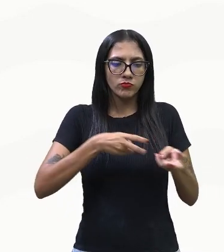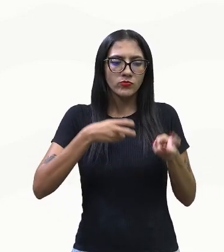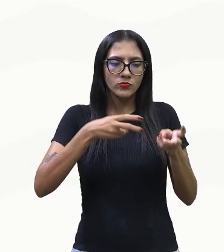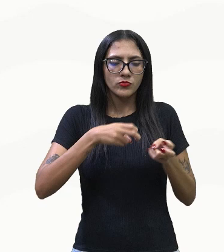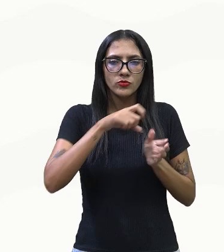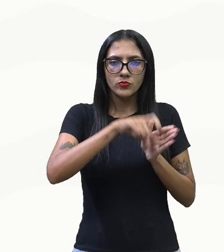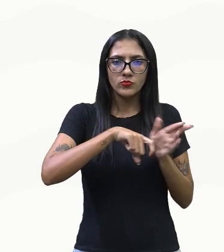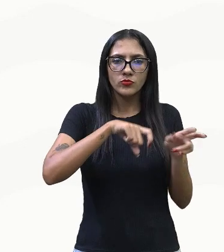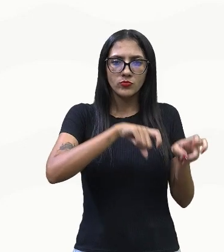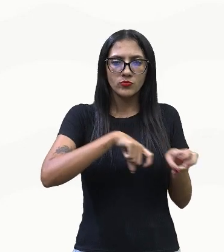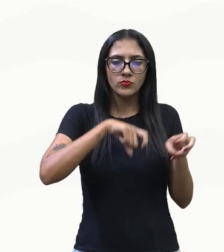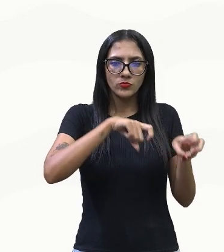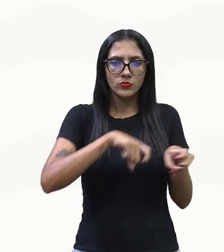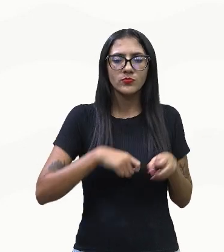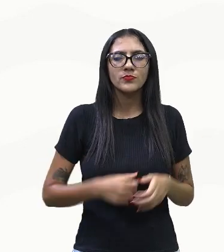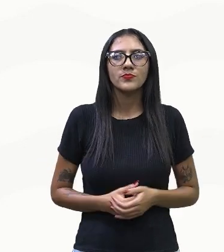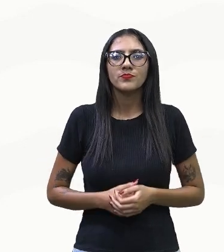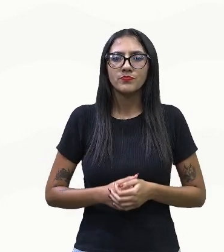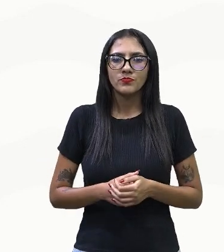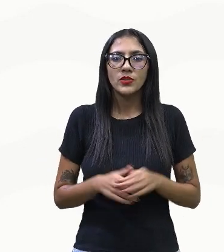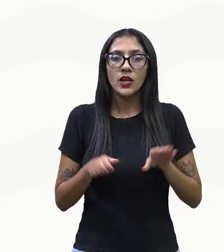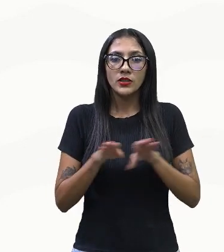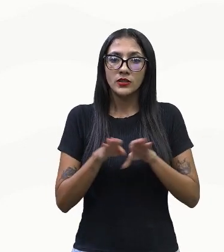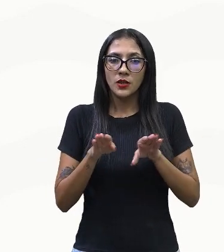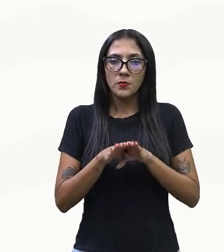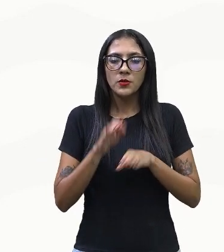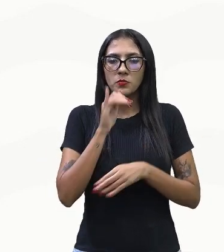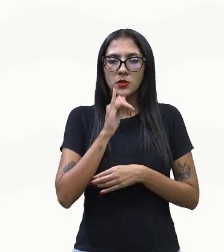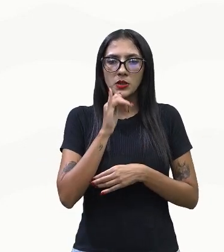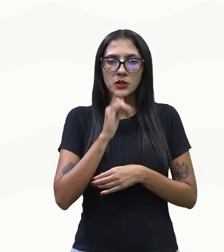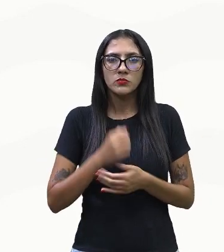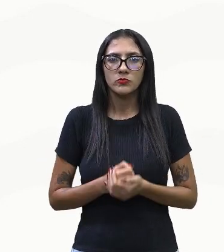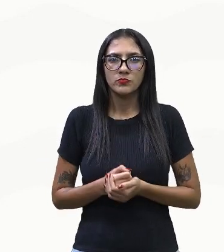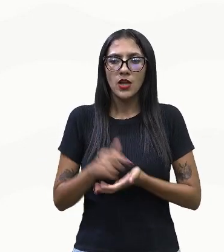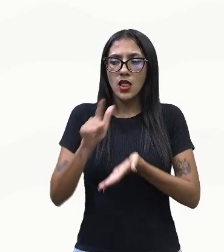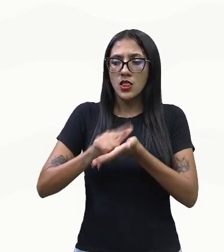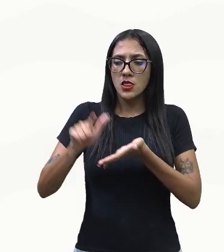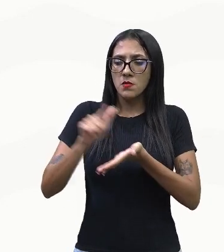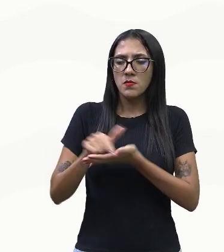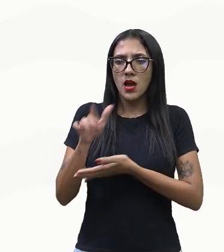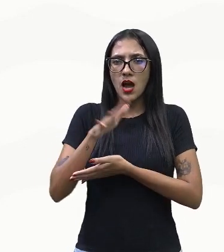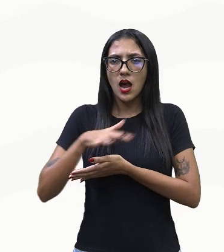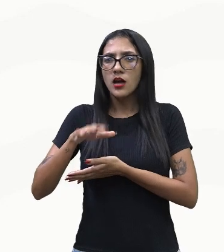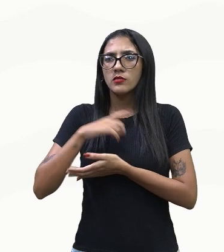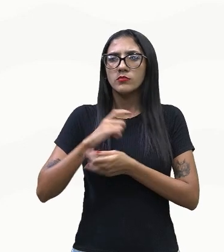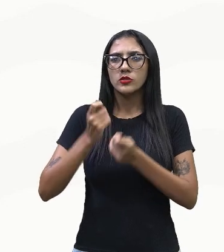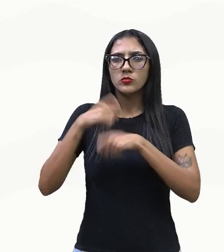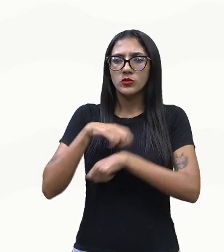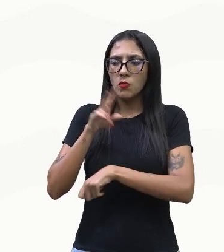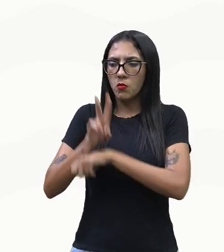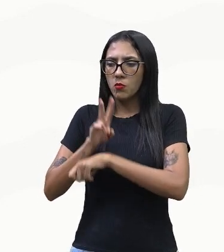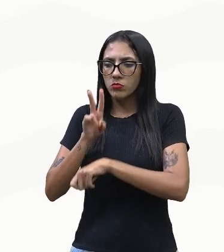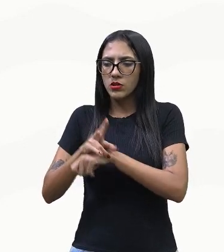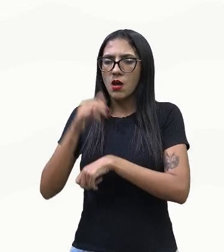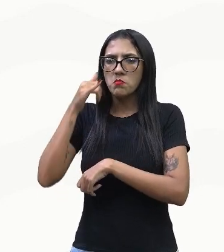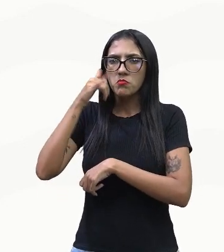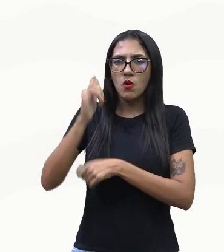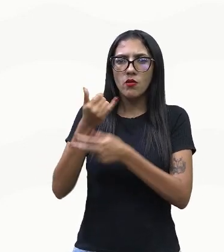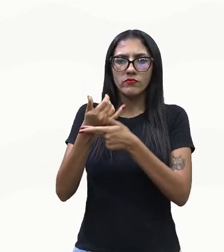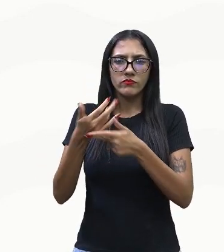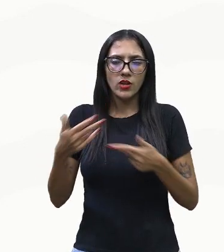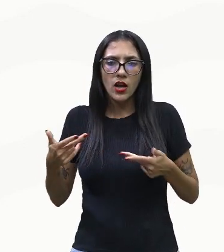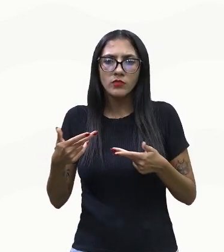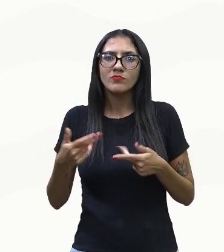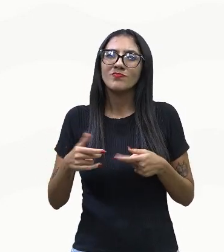E a própria expansão da pecuária. Você sabe que para abrir o pasto, para o gado ficar ali, pastar, literalmente, é